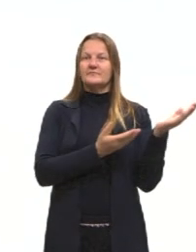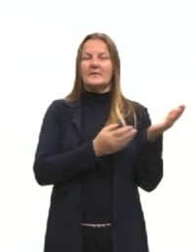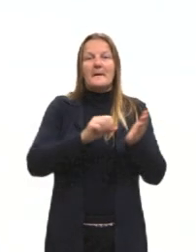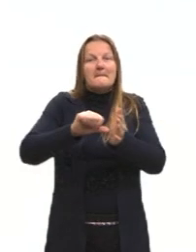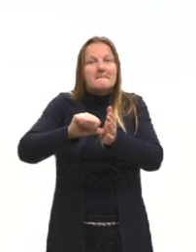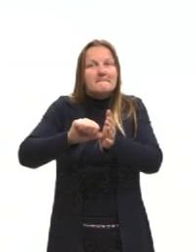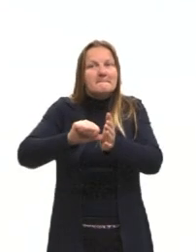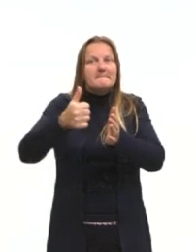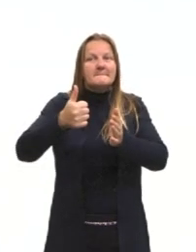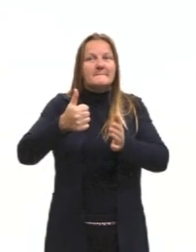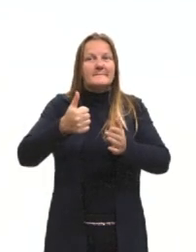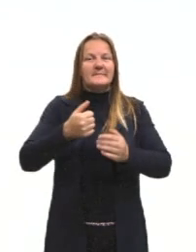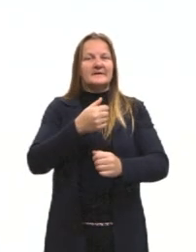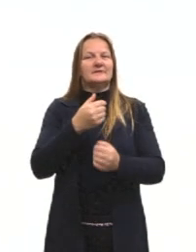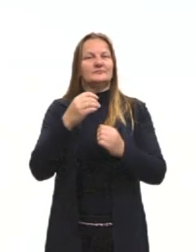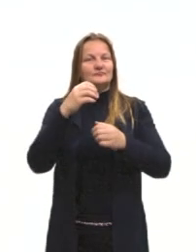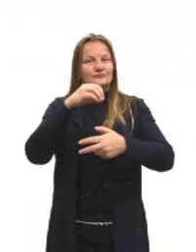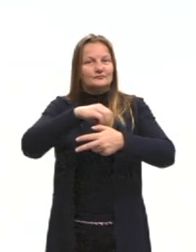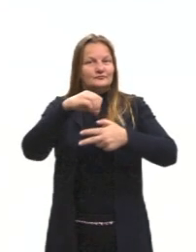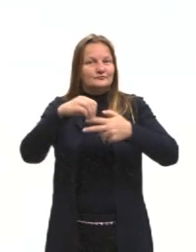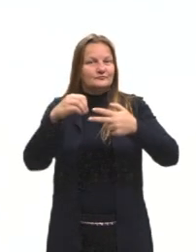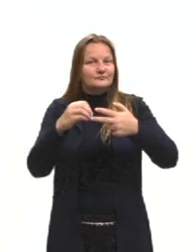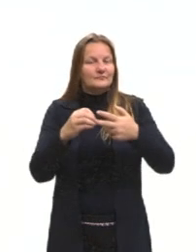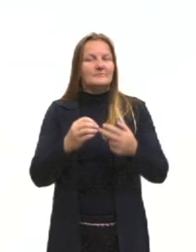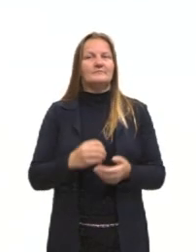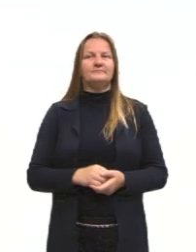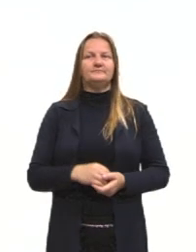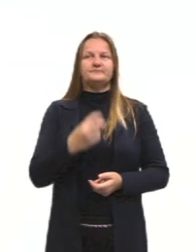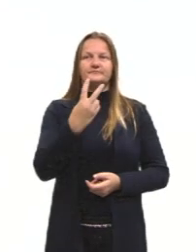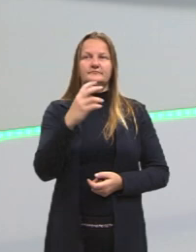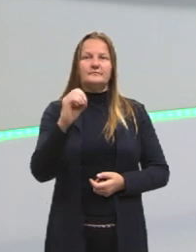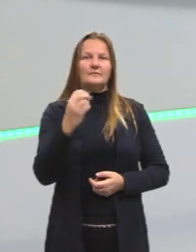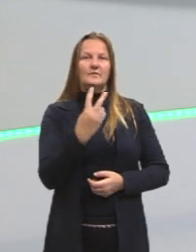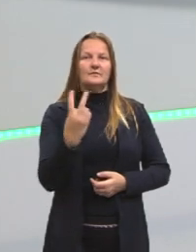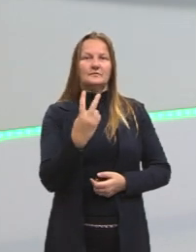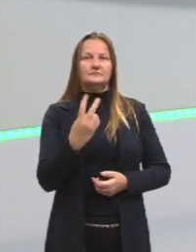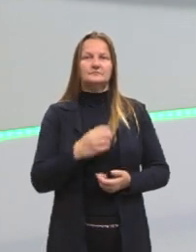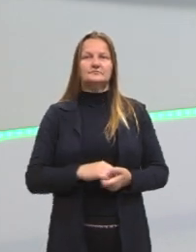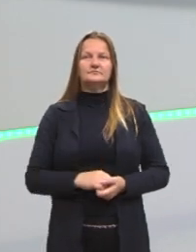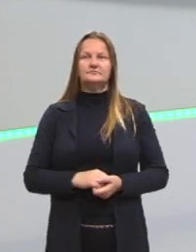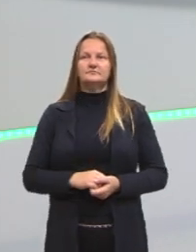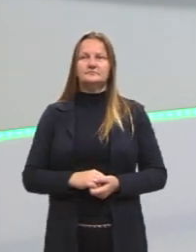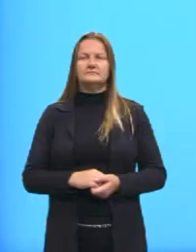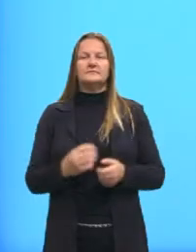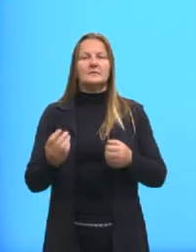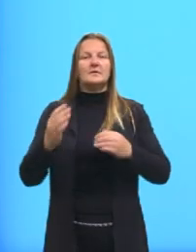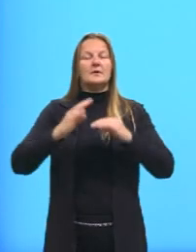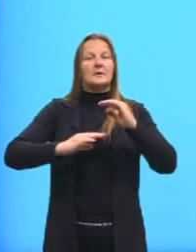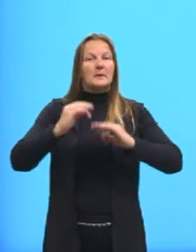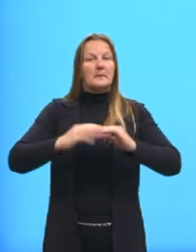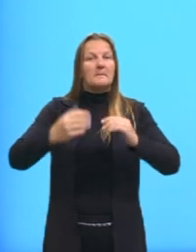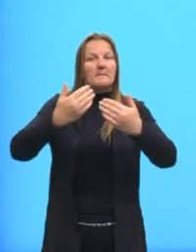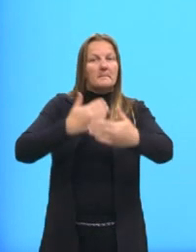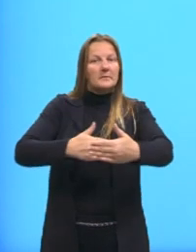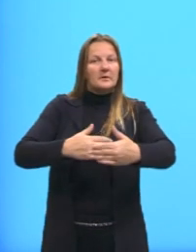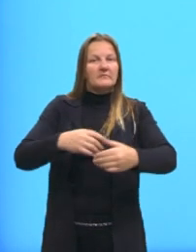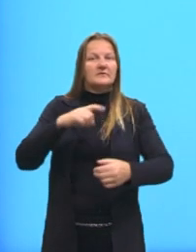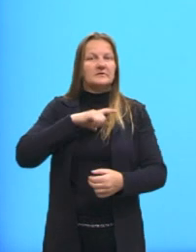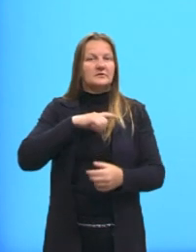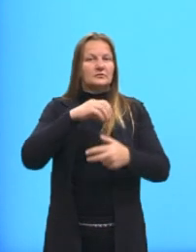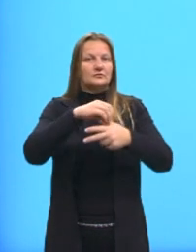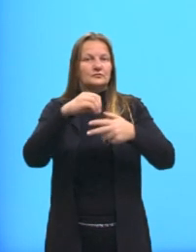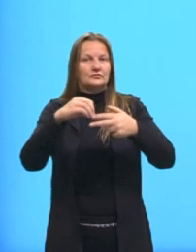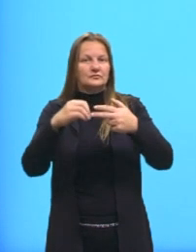primeira questão que nós vamos trabalhar hoje, que é do Enem de 2022. A reaplicação da prova, né, do Enem